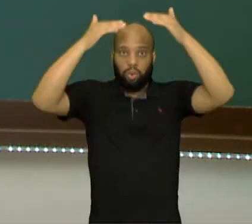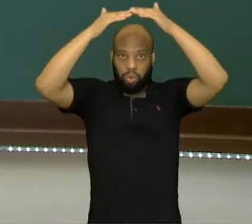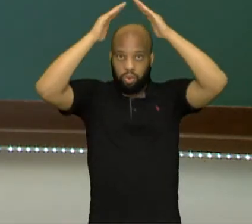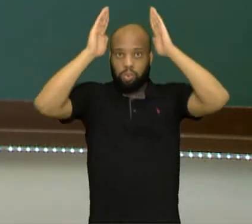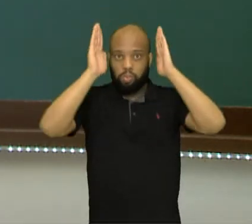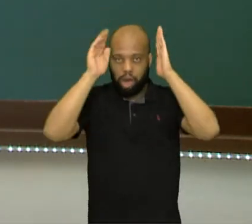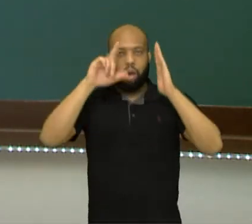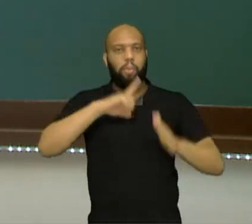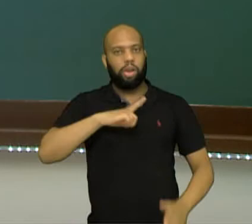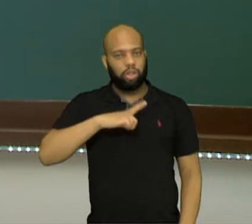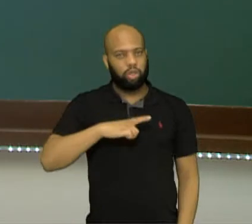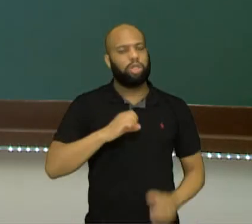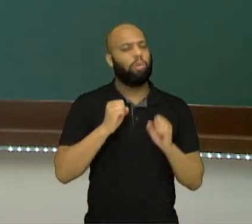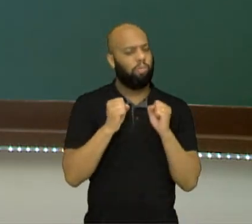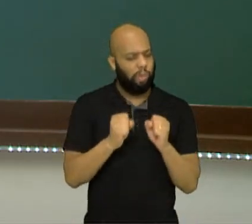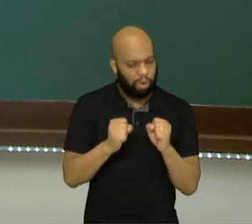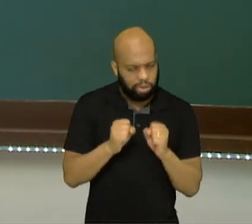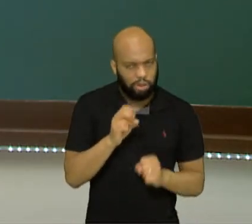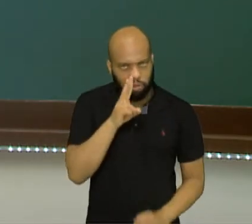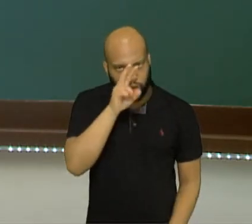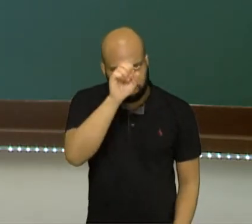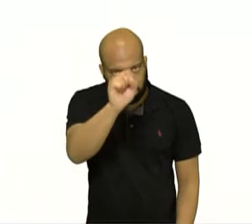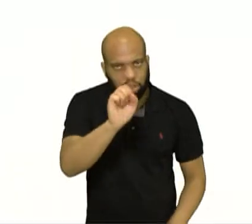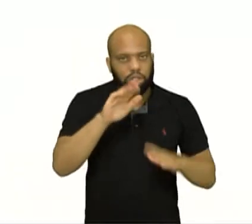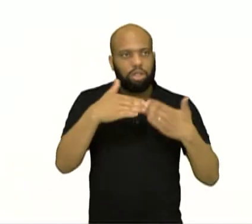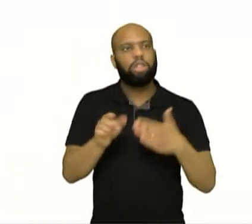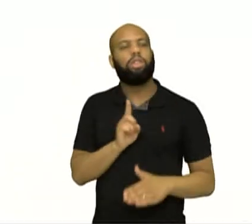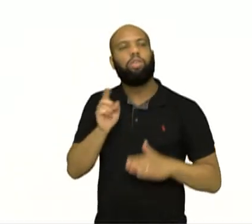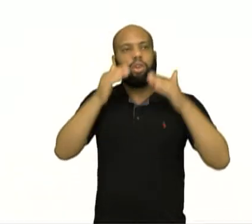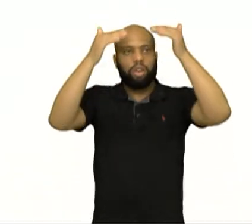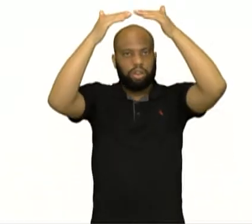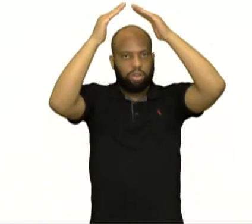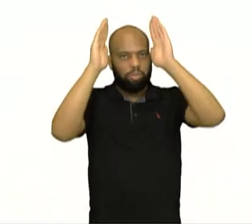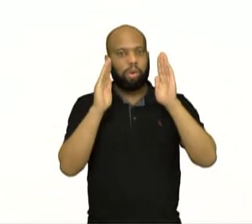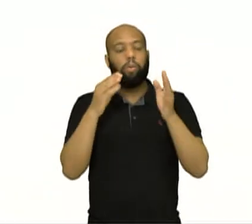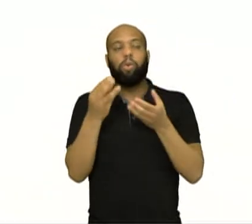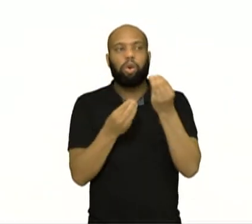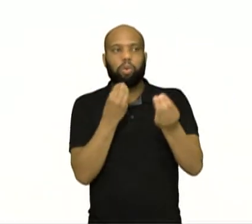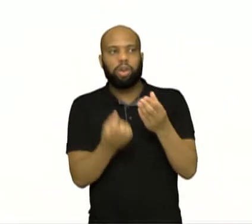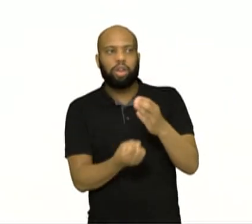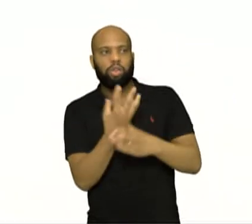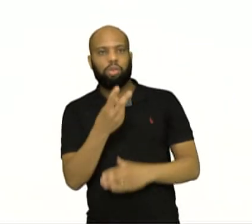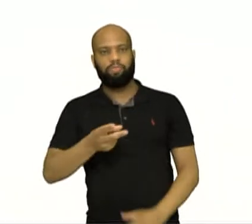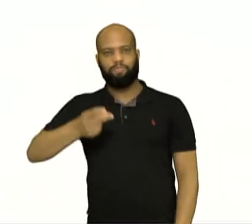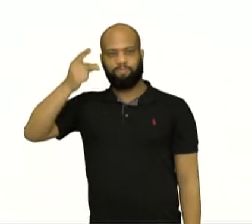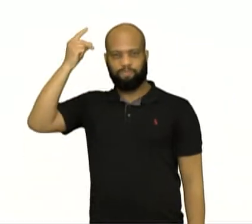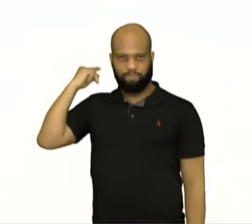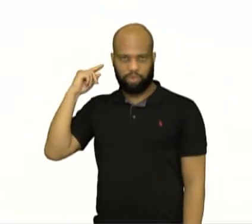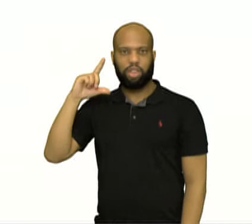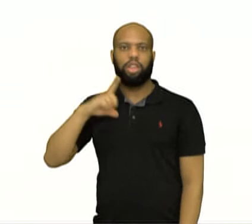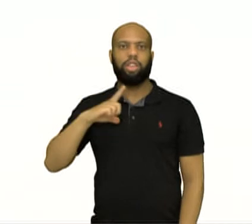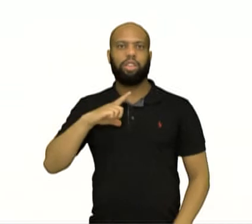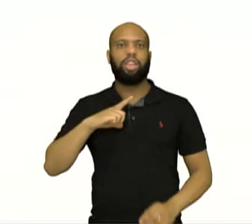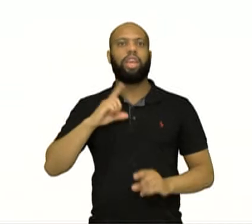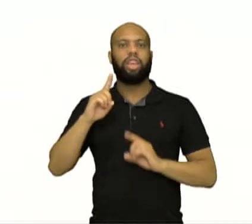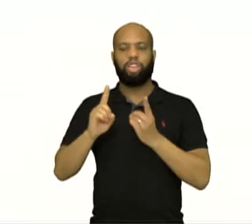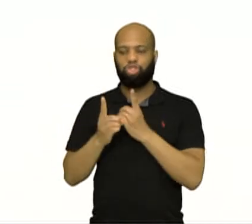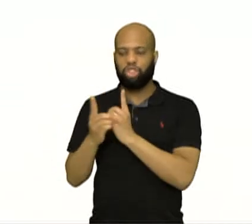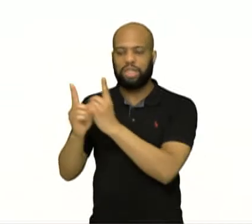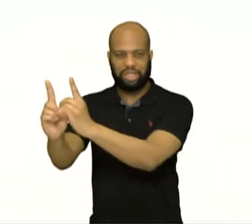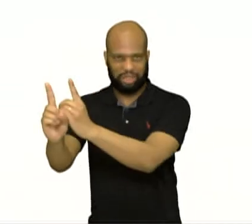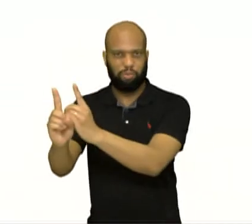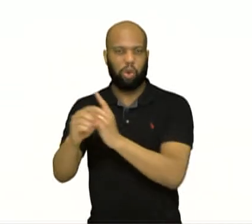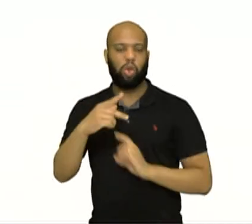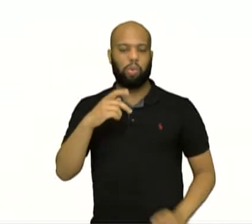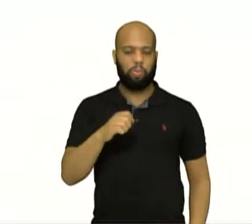Papa, pessoal, o Papa, ele vai ser considerado lá, a sua origem vai ser considerada lá em Pedro, né, pelo catolicismo. Entende